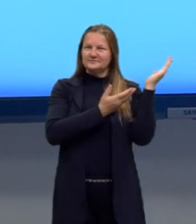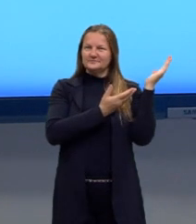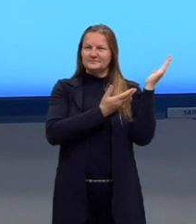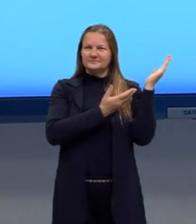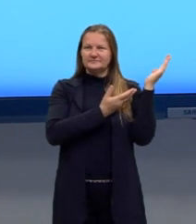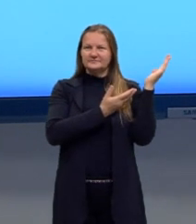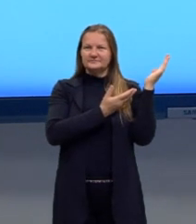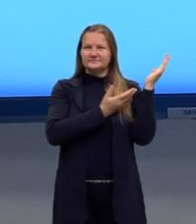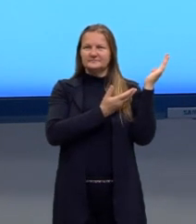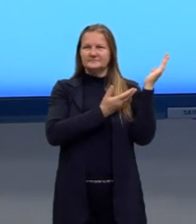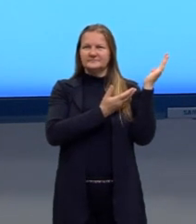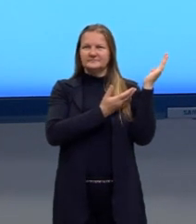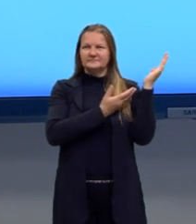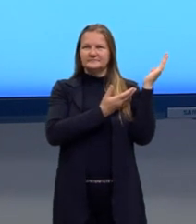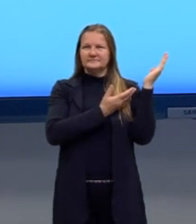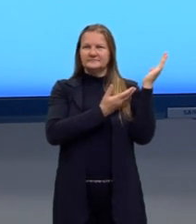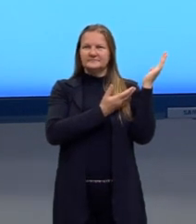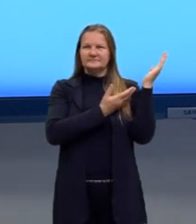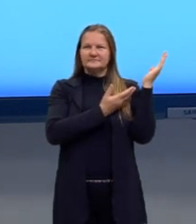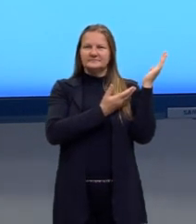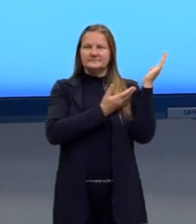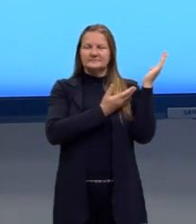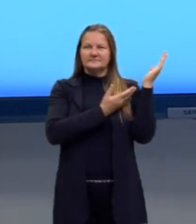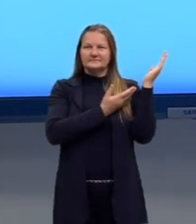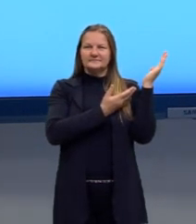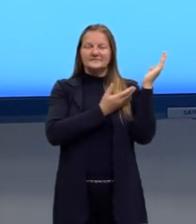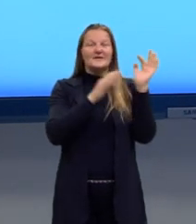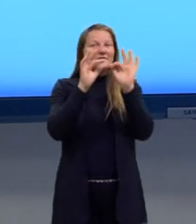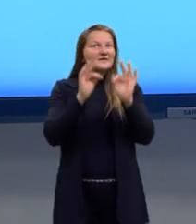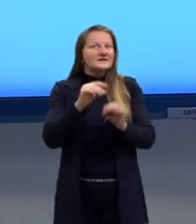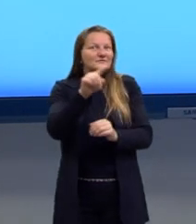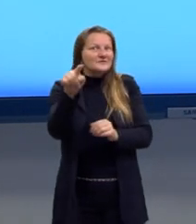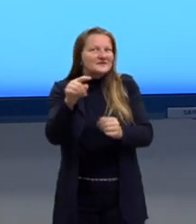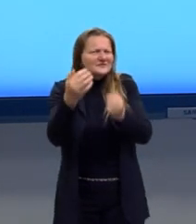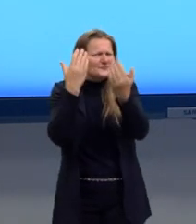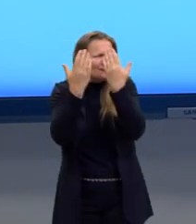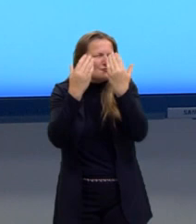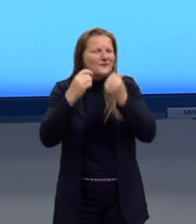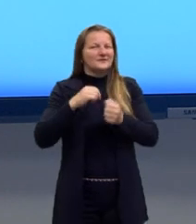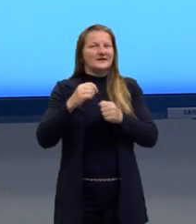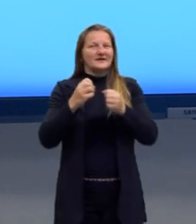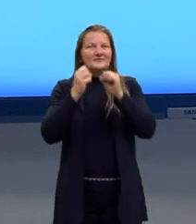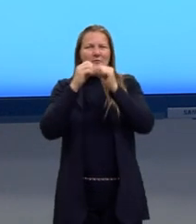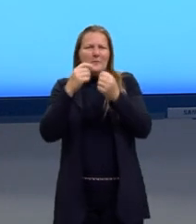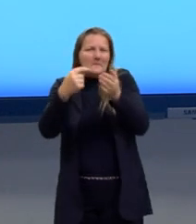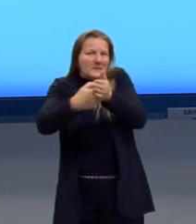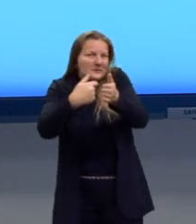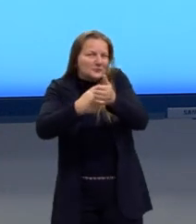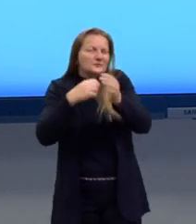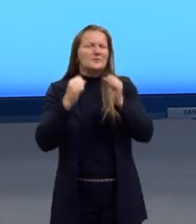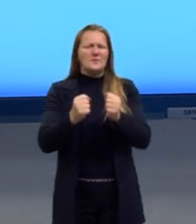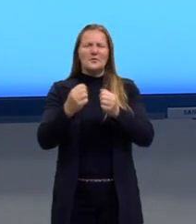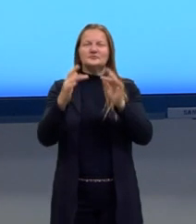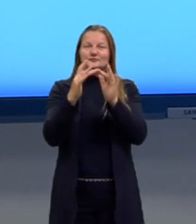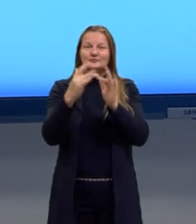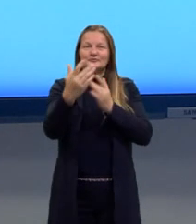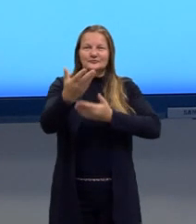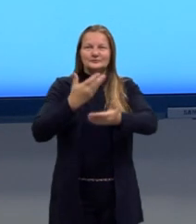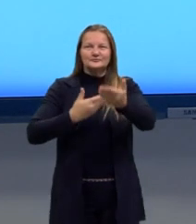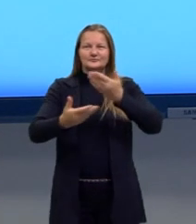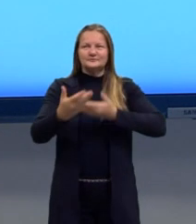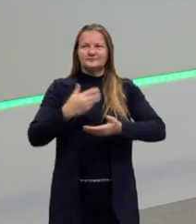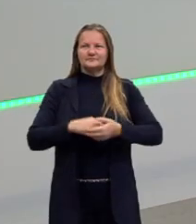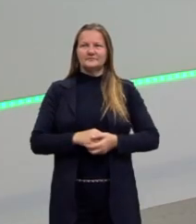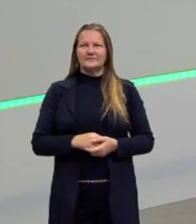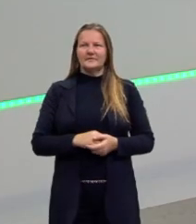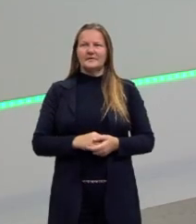entrar em contato comigo. Vou ficar bem feliz de receber alguma dúvida, algo que não ficou claro. Certo? Bom,